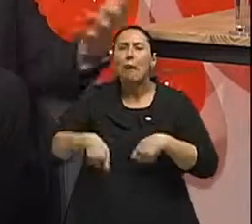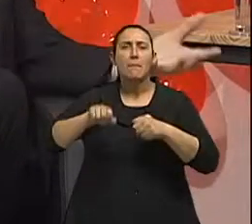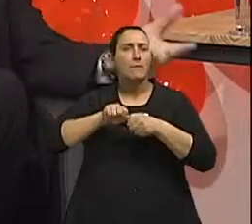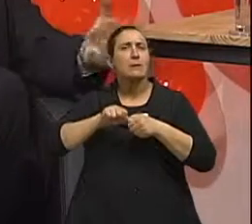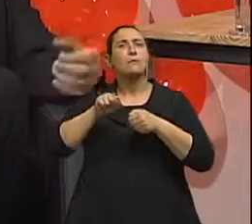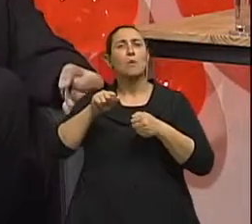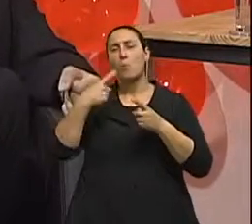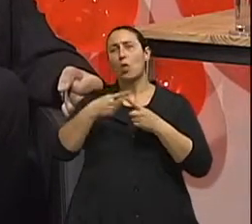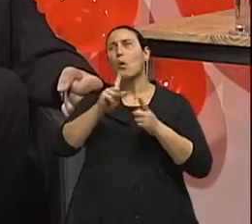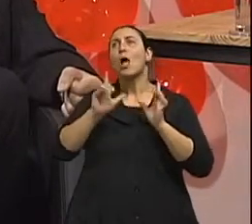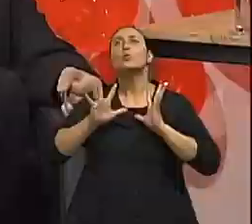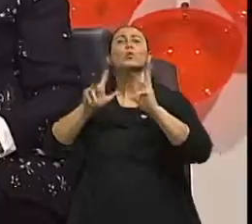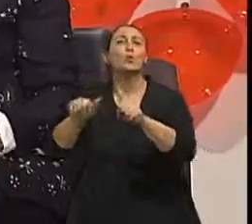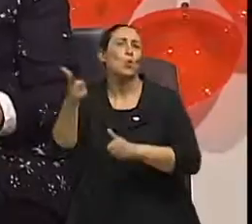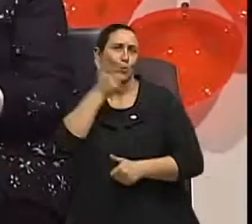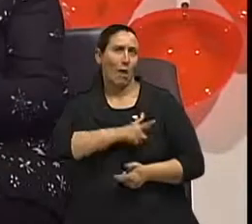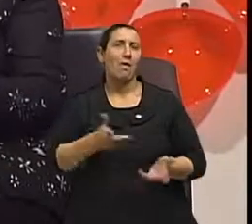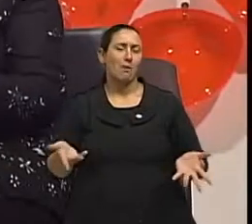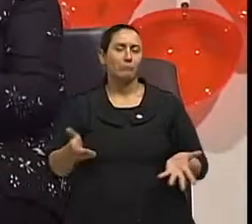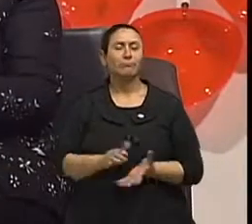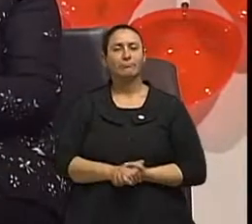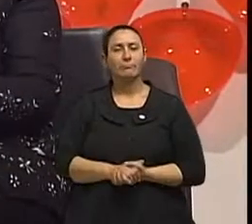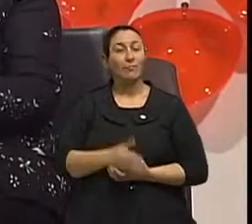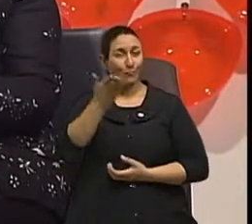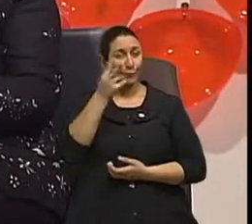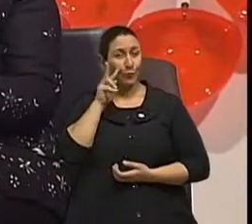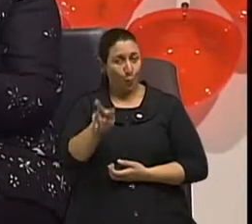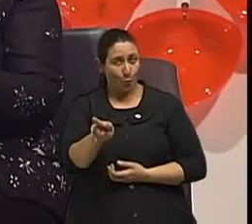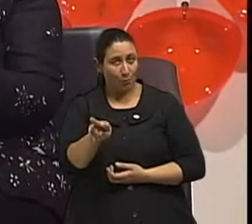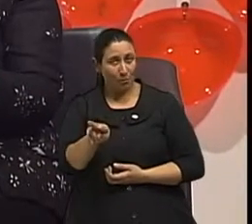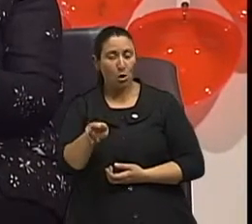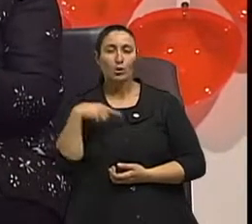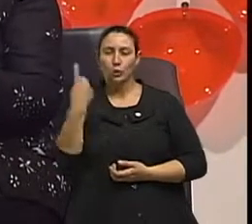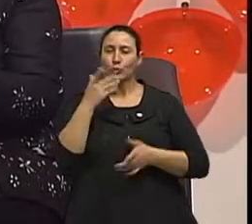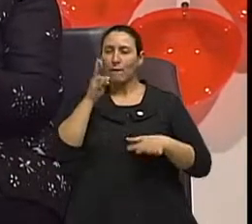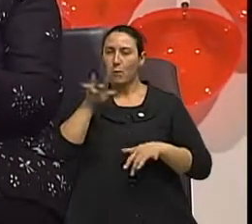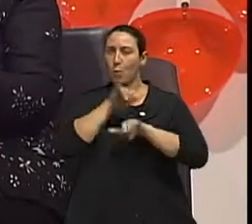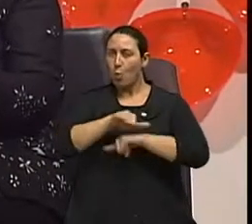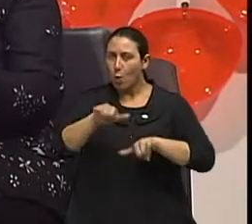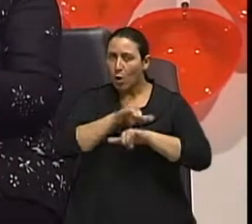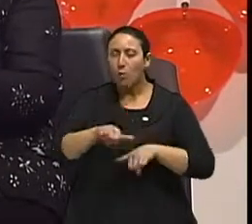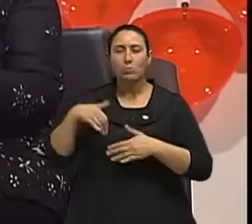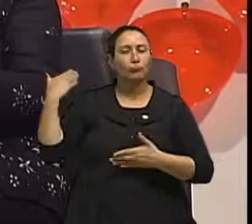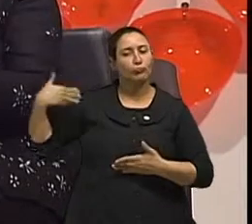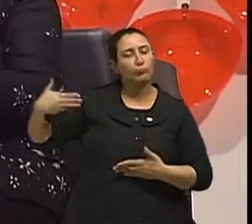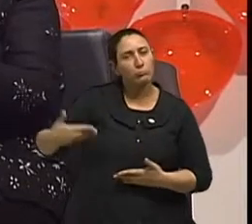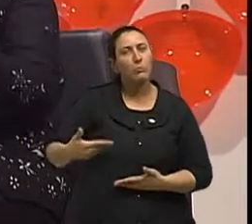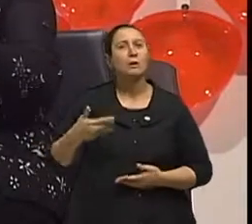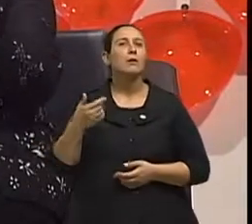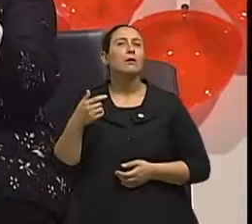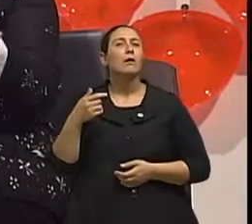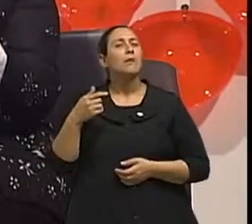suficientes para tratar de todo mundo. Claro. Bom, a gente também viu aqui no nosso programa durante esse tempo, de que